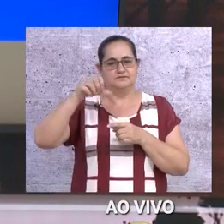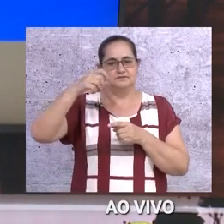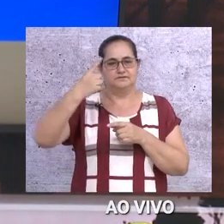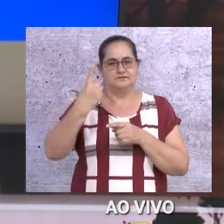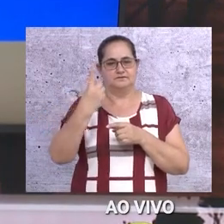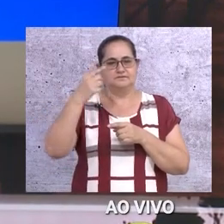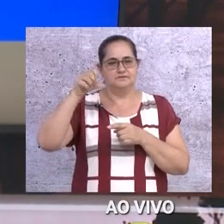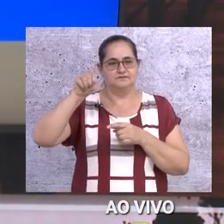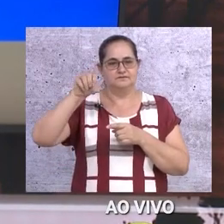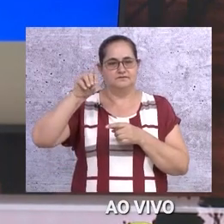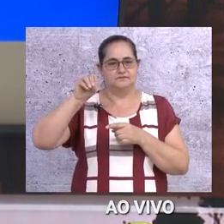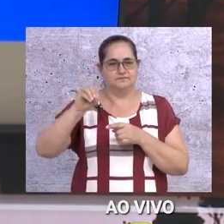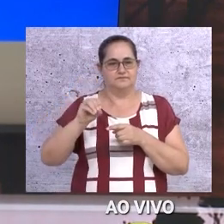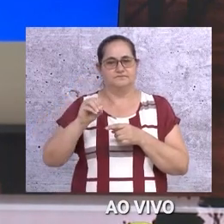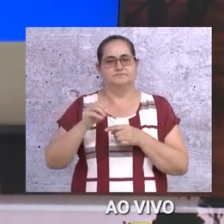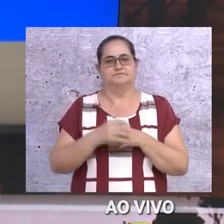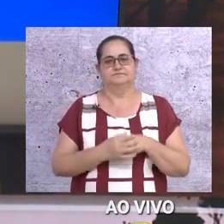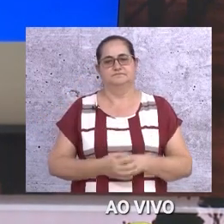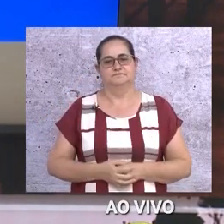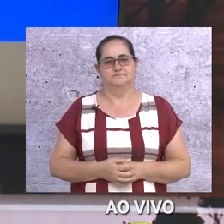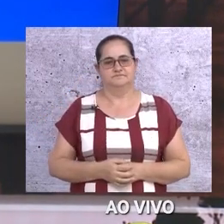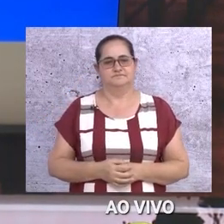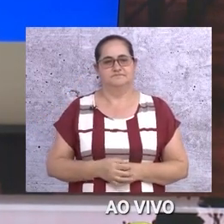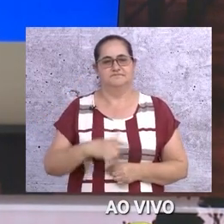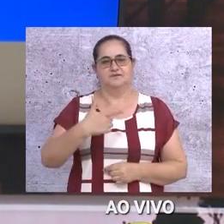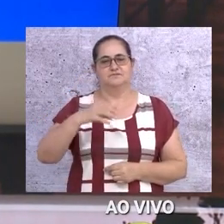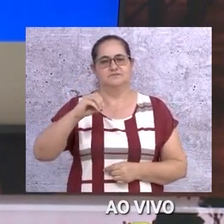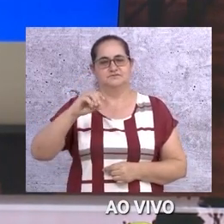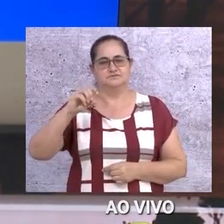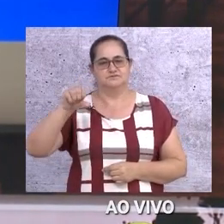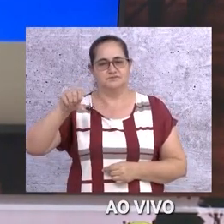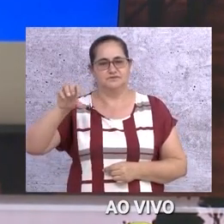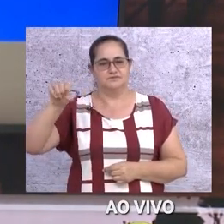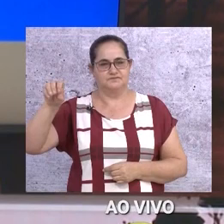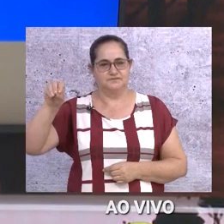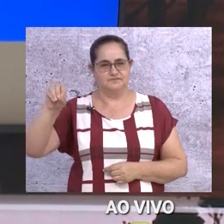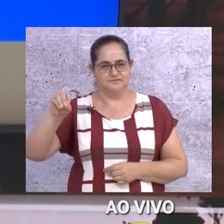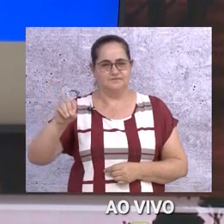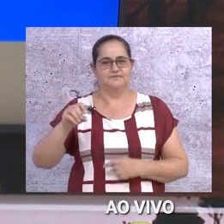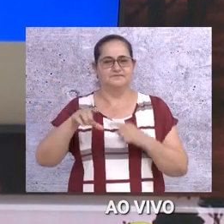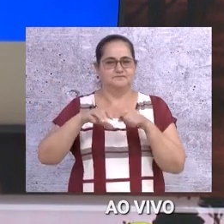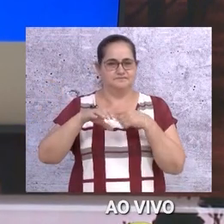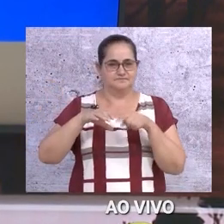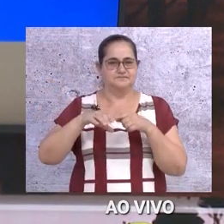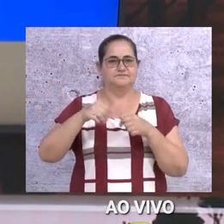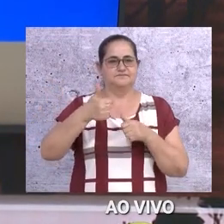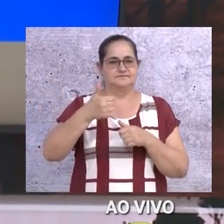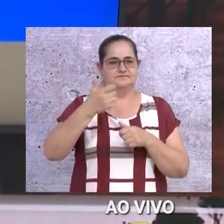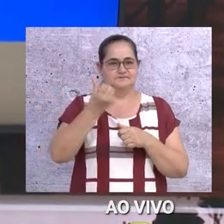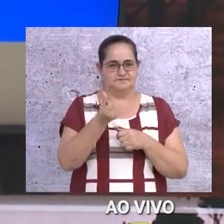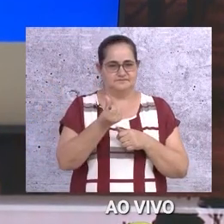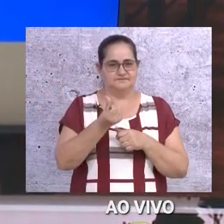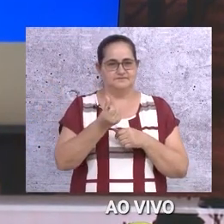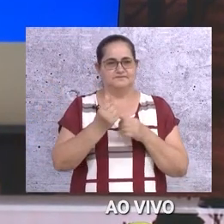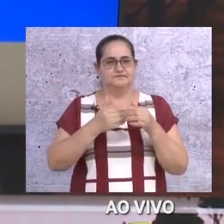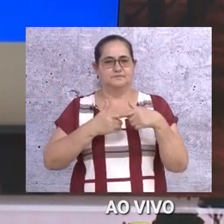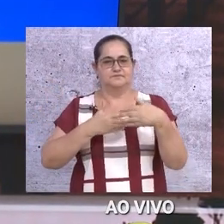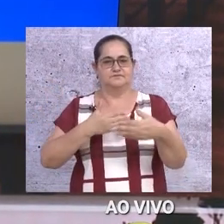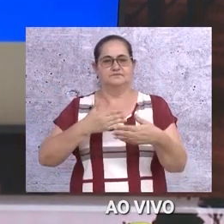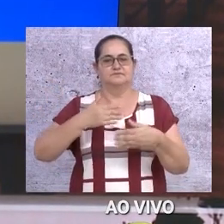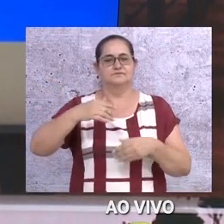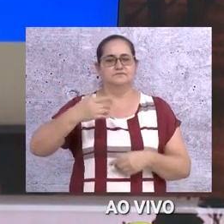aro 14 da Goodyear, só R$ 209,90. E o pneu Pirelli aro 16 a partir de R